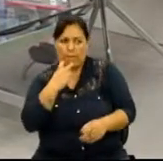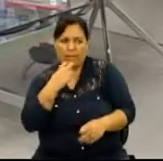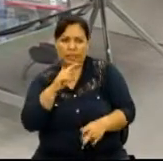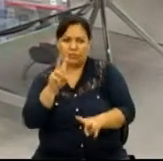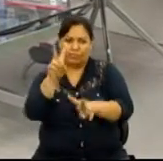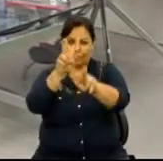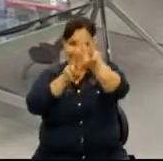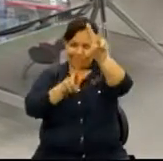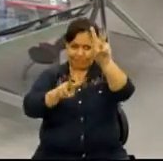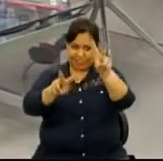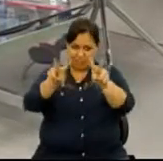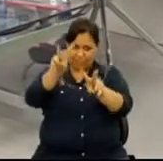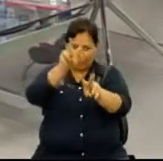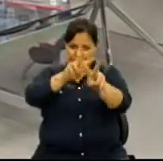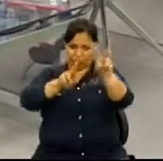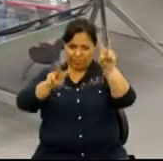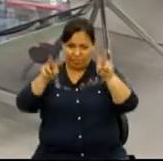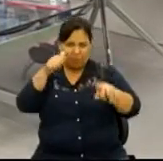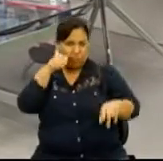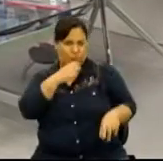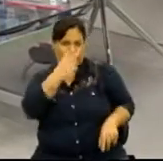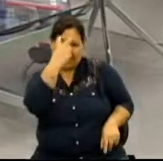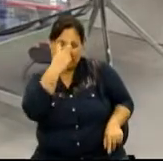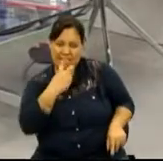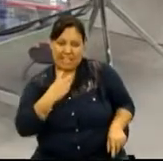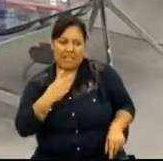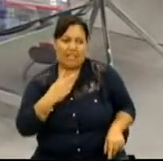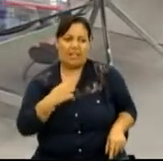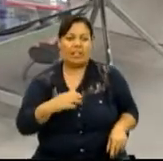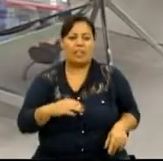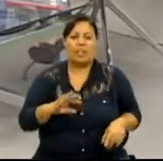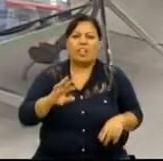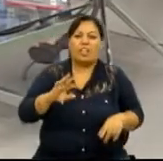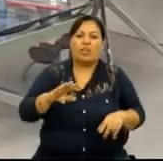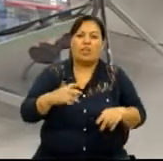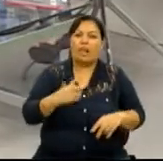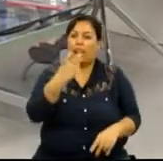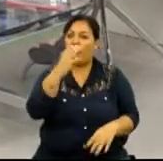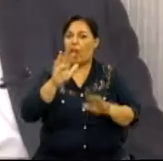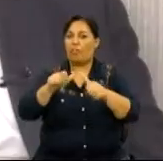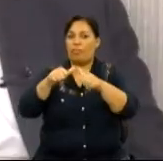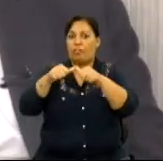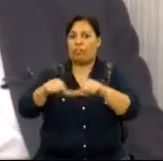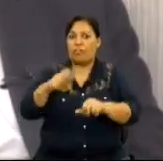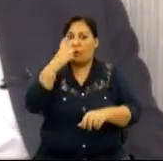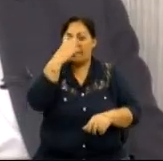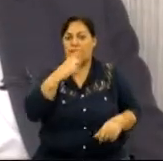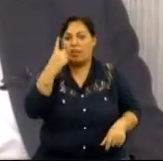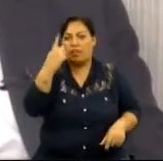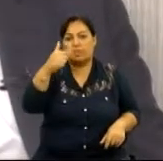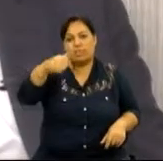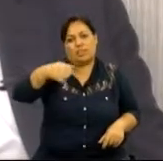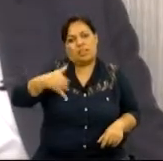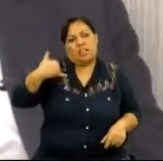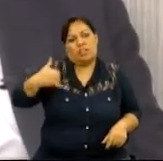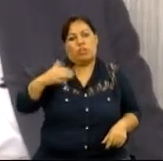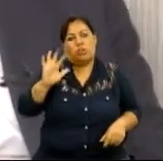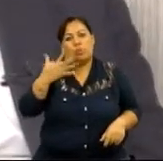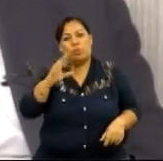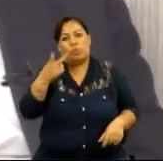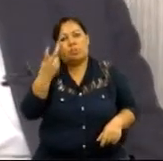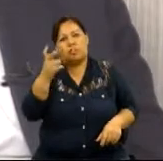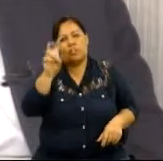Cegos? Nasceu da visão de uma menina cega. De uma menina cega, quantos anos? Ela ficou cega aos 17 anos.